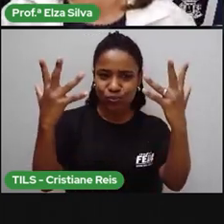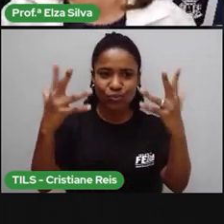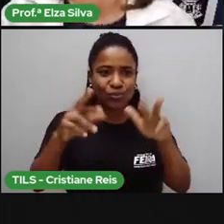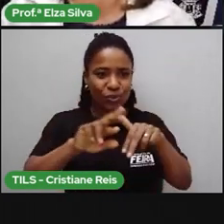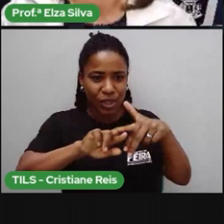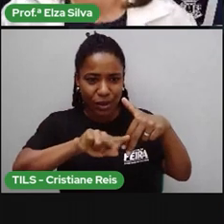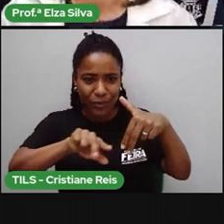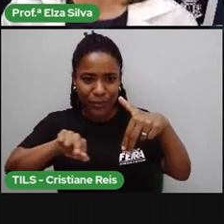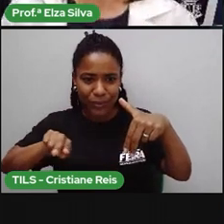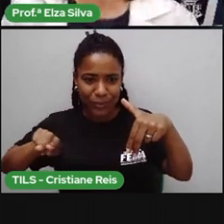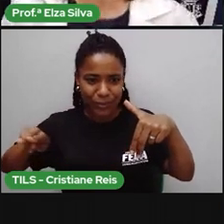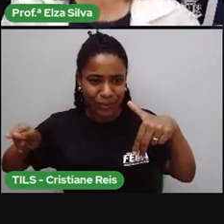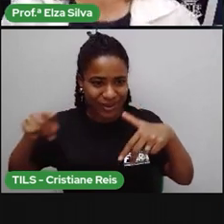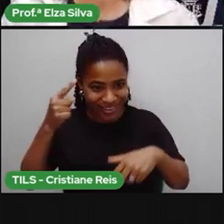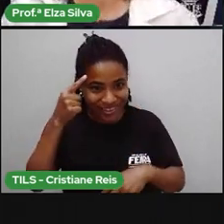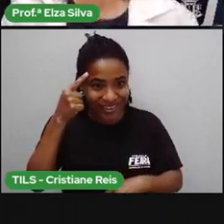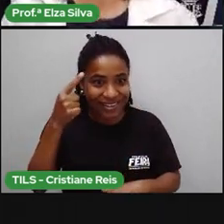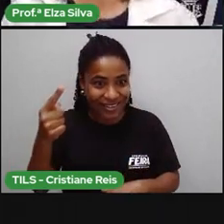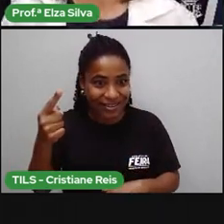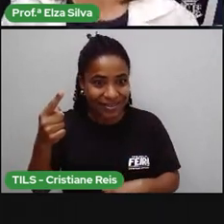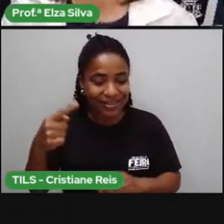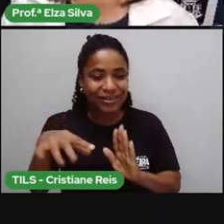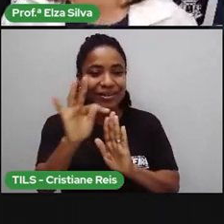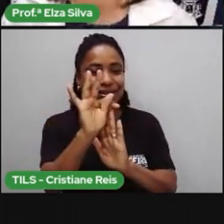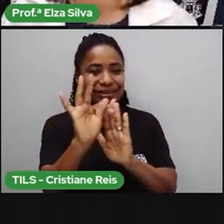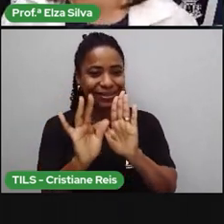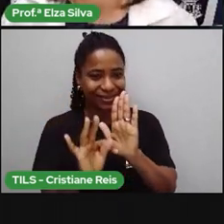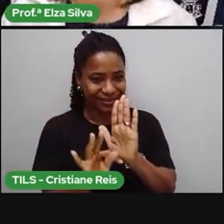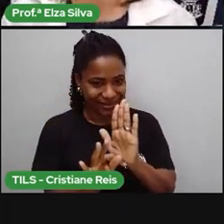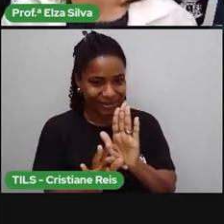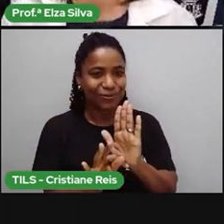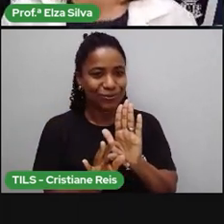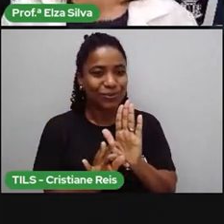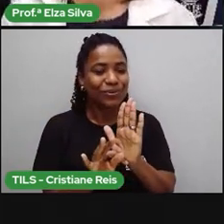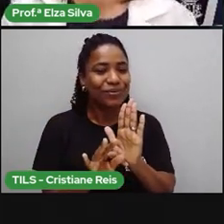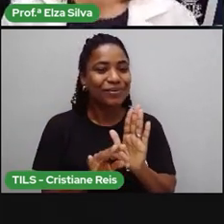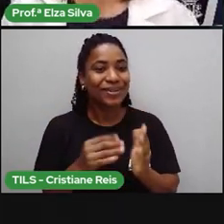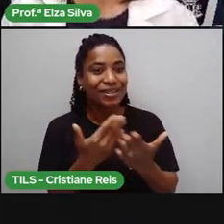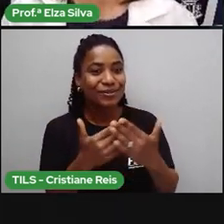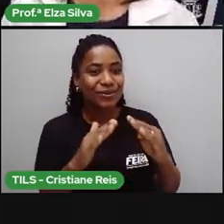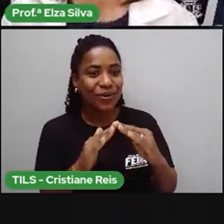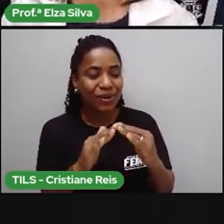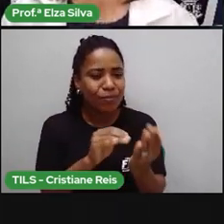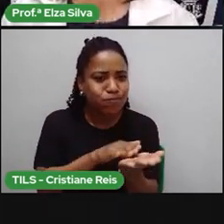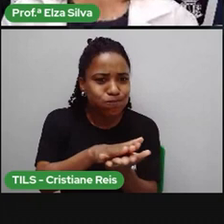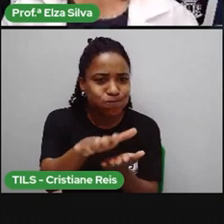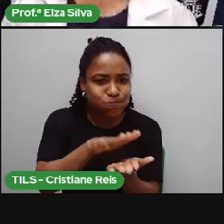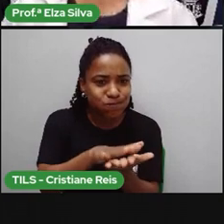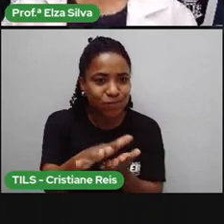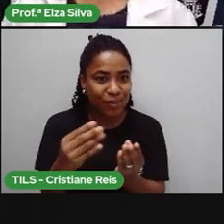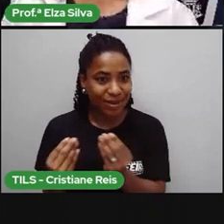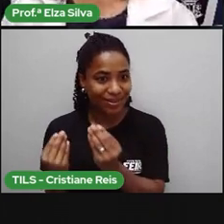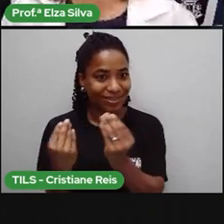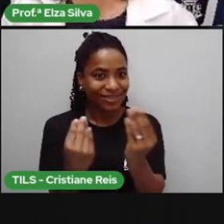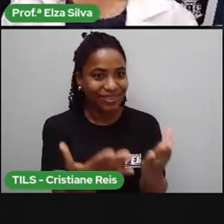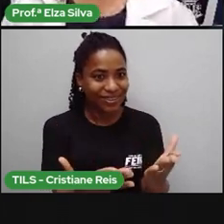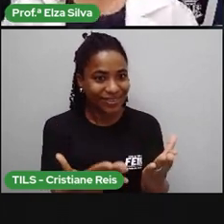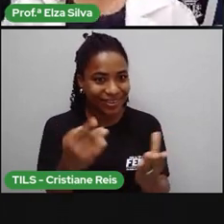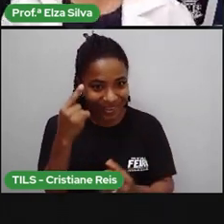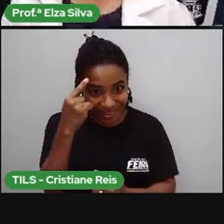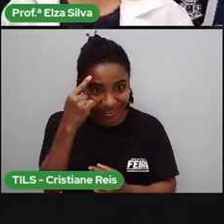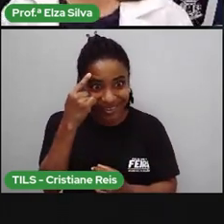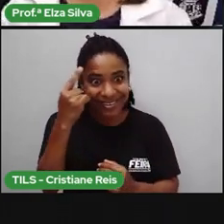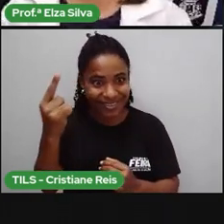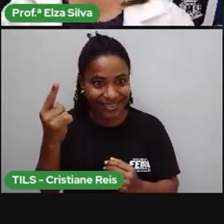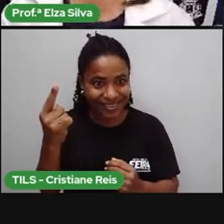Esse texto está na atividade impressa e a escola onde você estuda forneceu